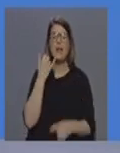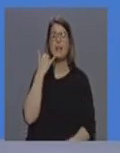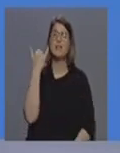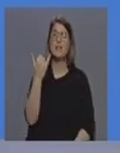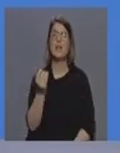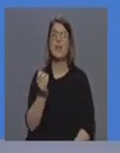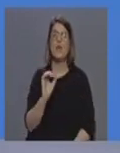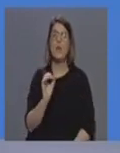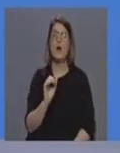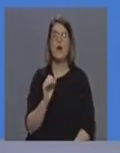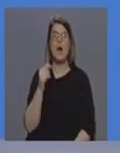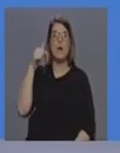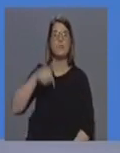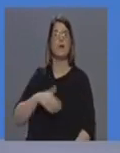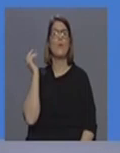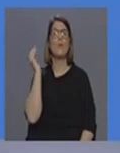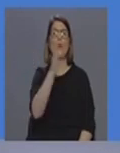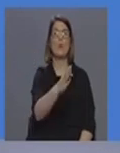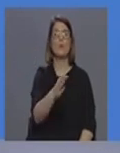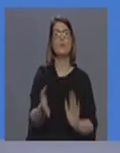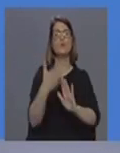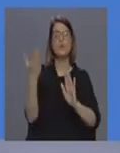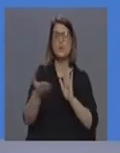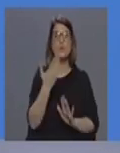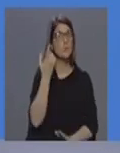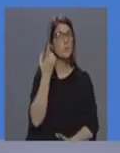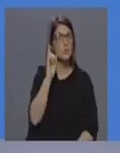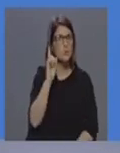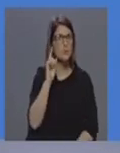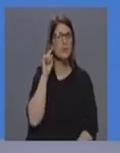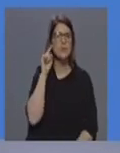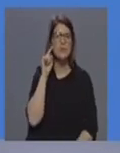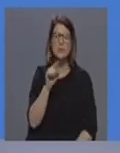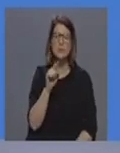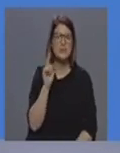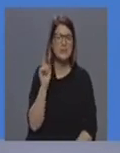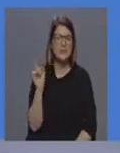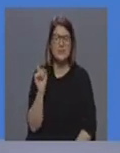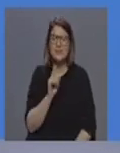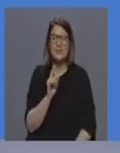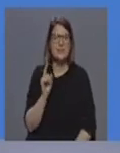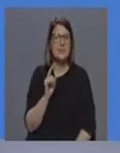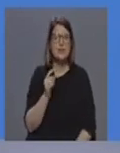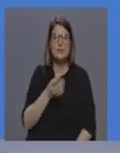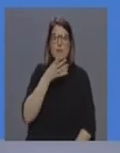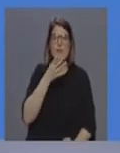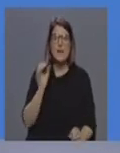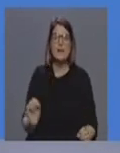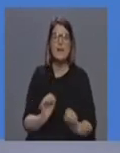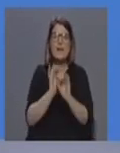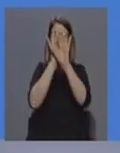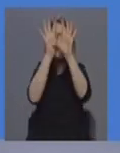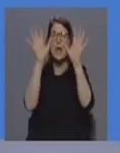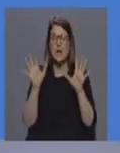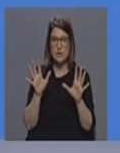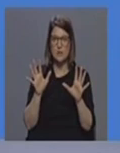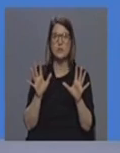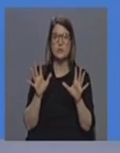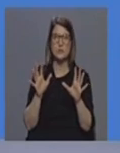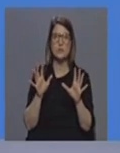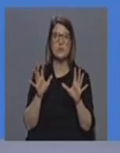linha dirijo-me imediatamente ao serviço de urgência é uma coisa que temos que esclarecer e tornar